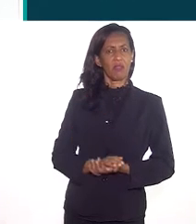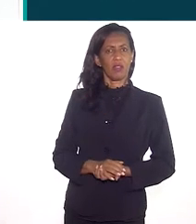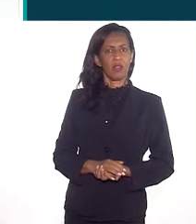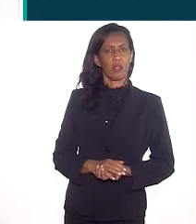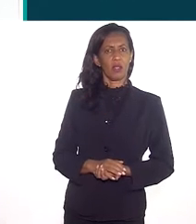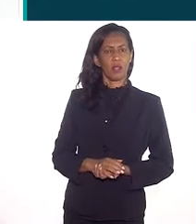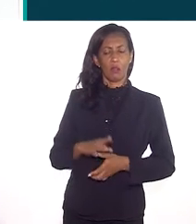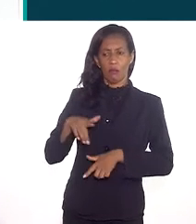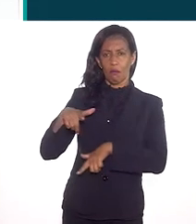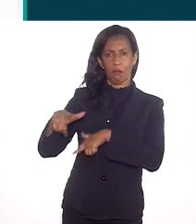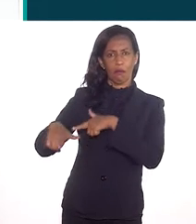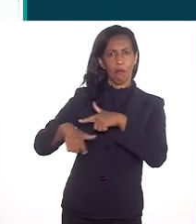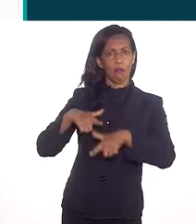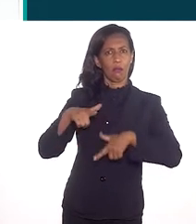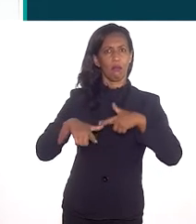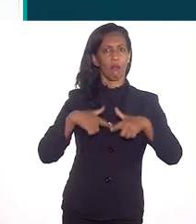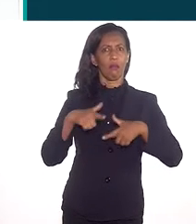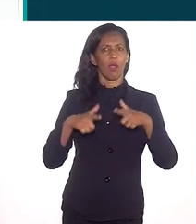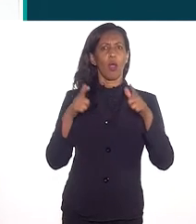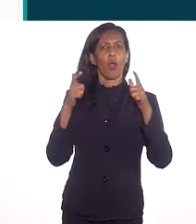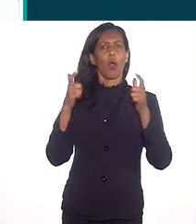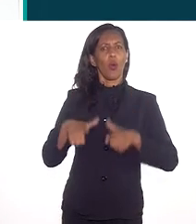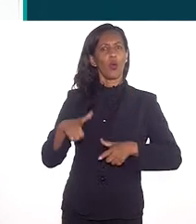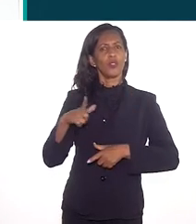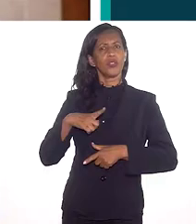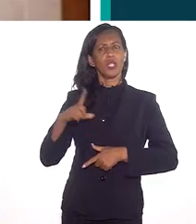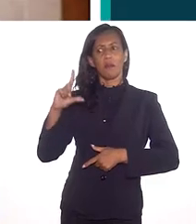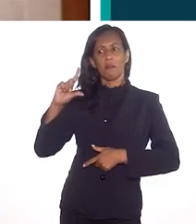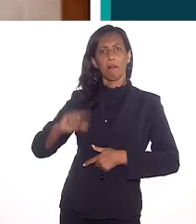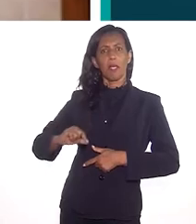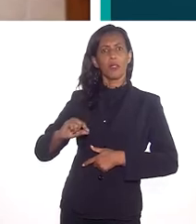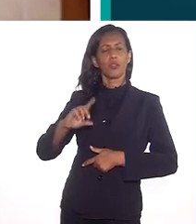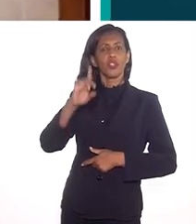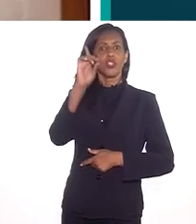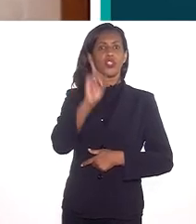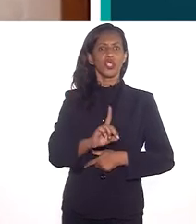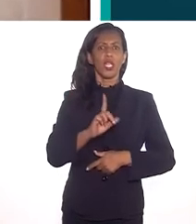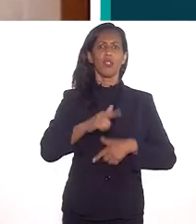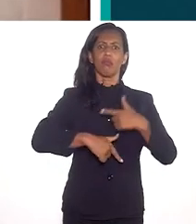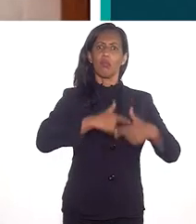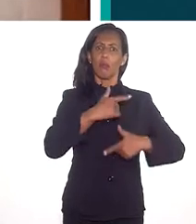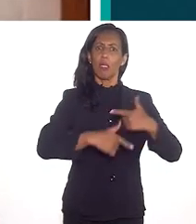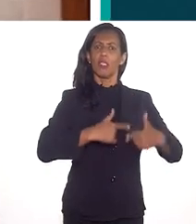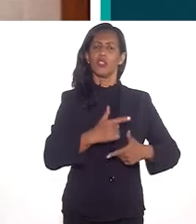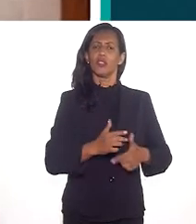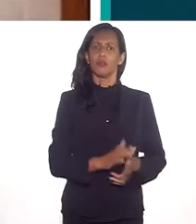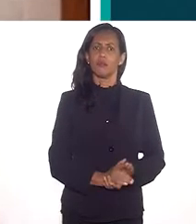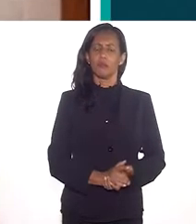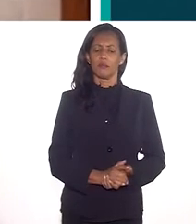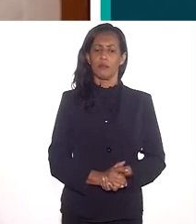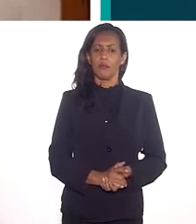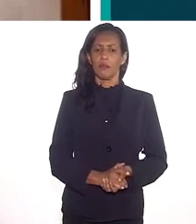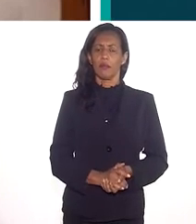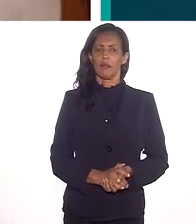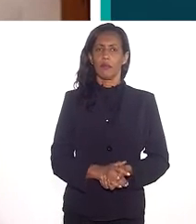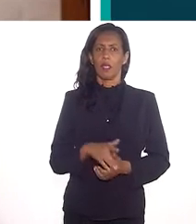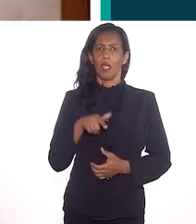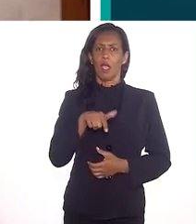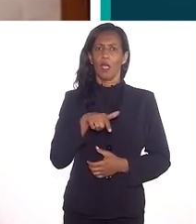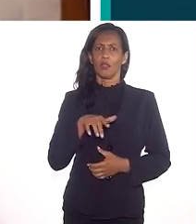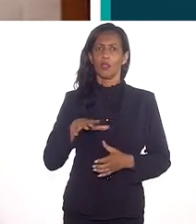que os empregos onde as pessoas têm menos direitos trabalhistas e essas